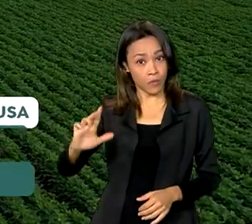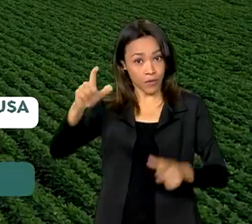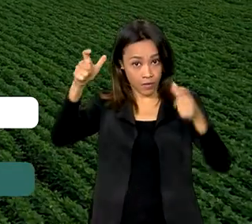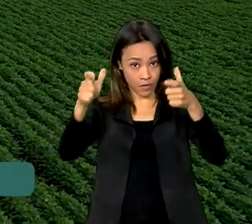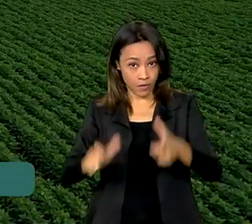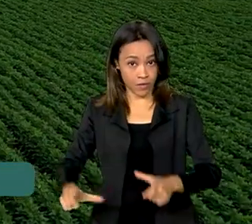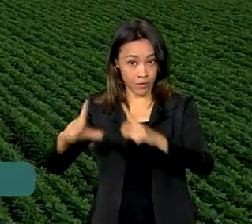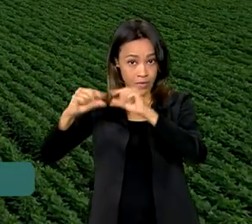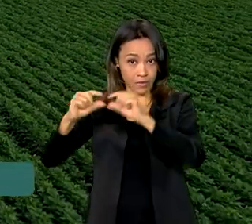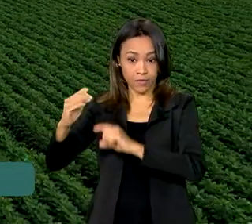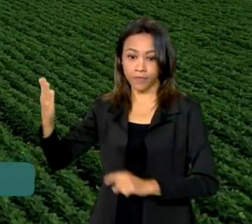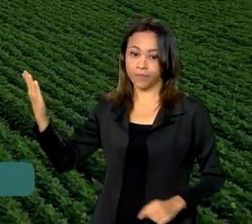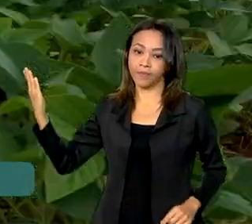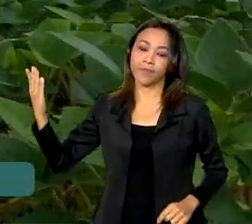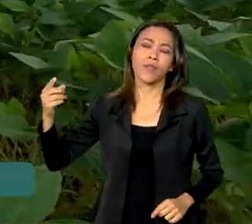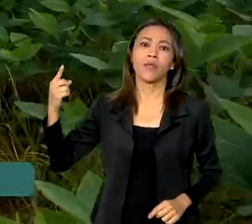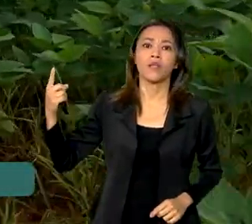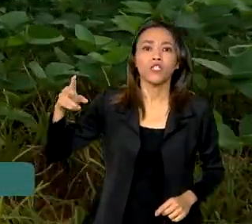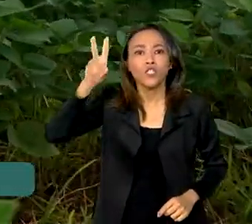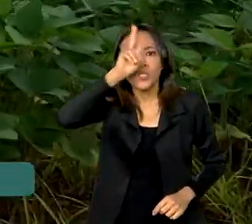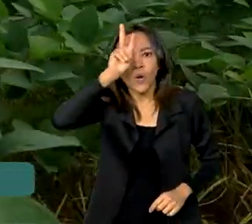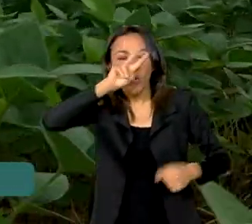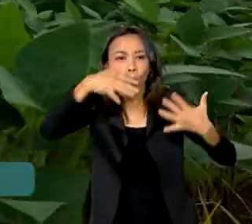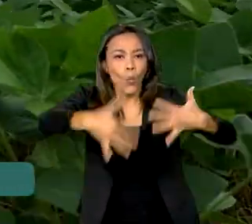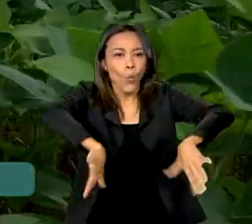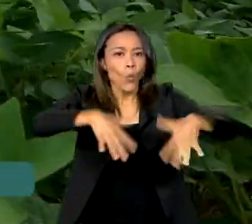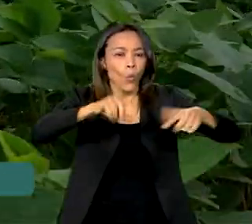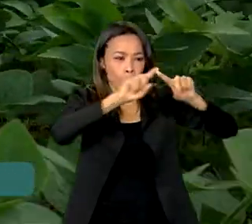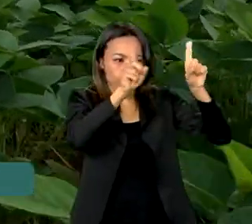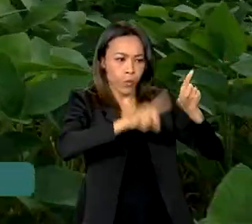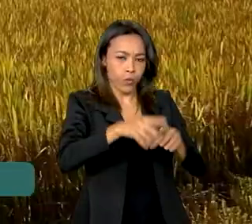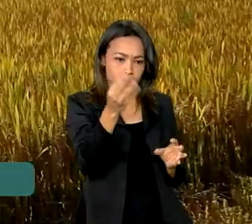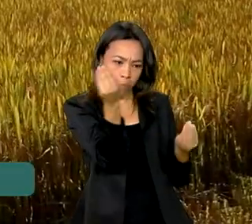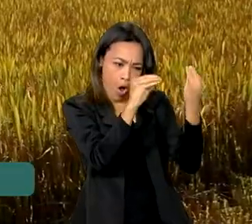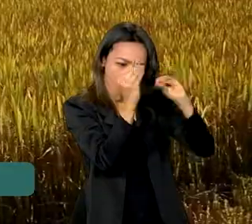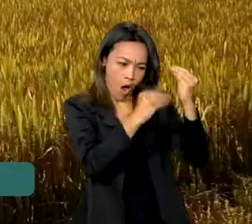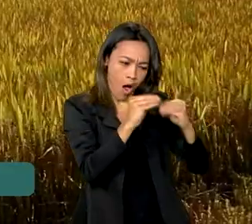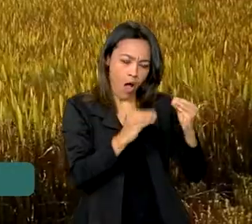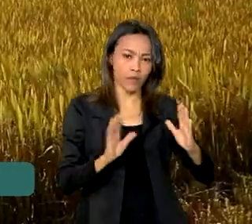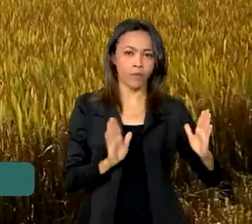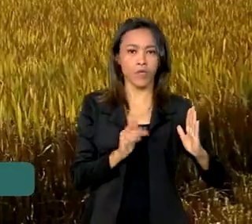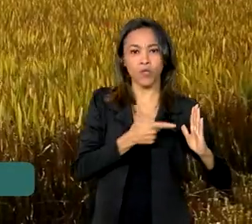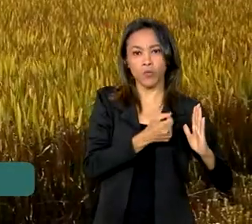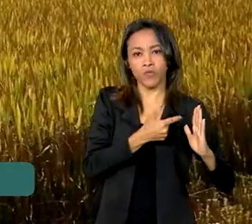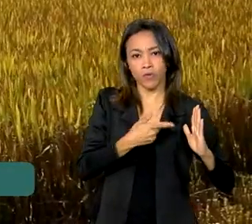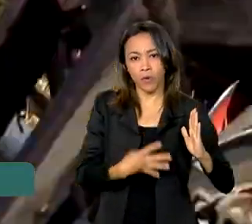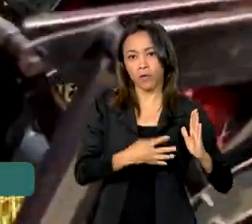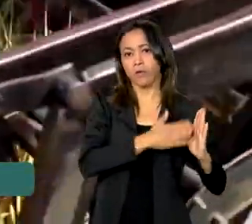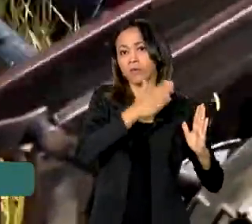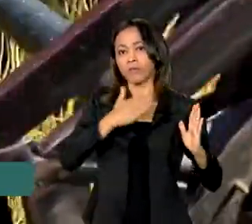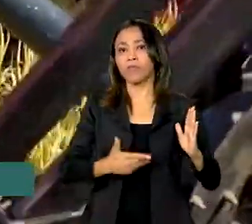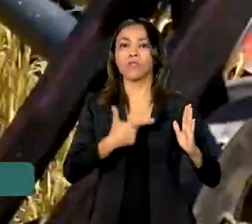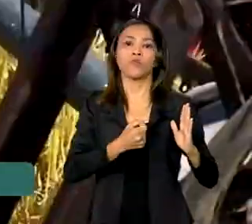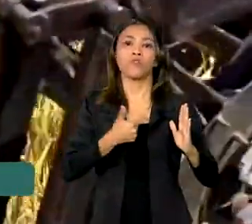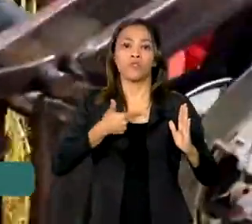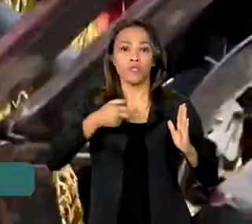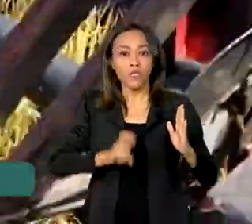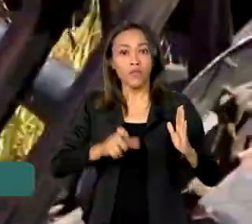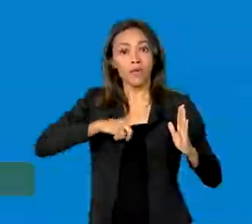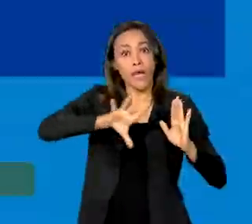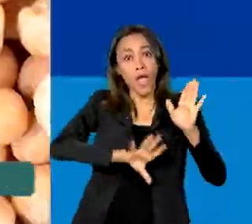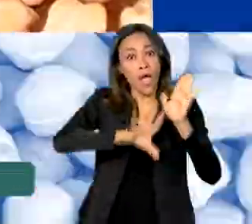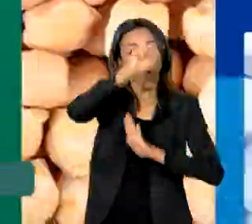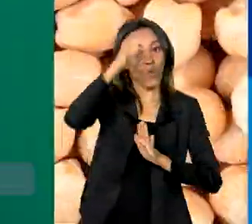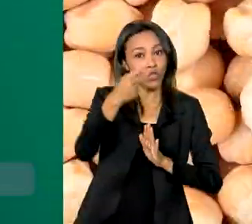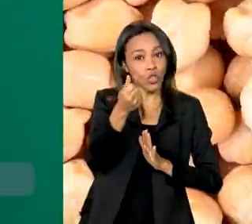Com investimento histórico, o novo Plano Safra 2024-2025 vai ter créditos recordes para o